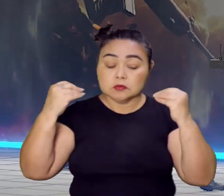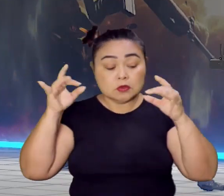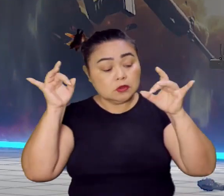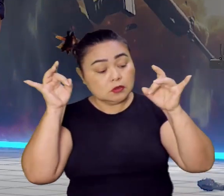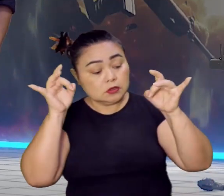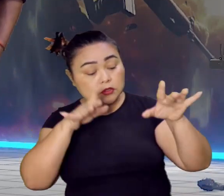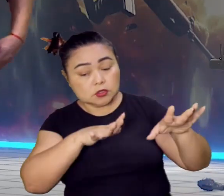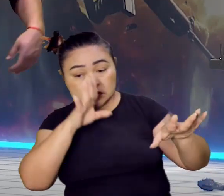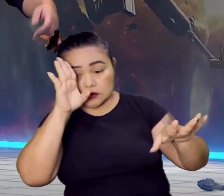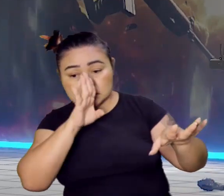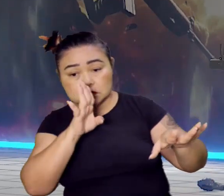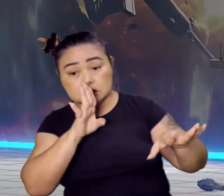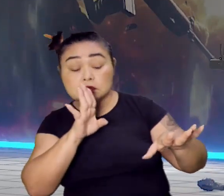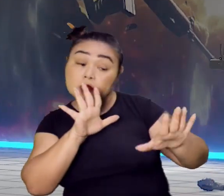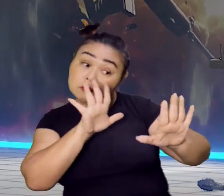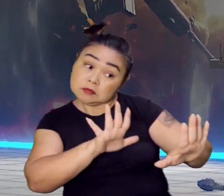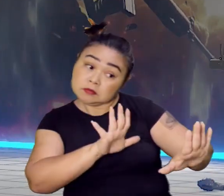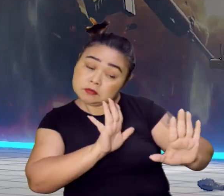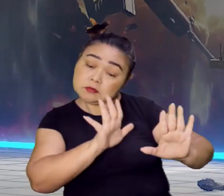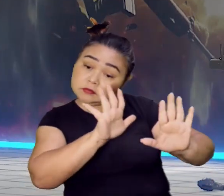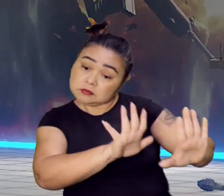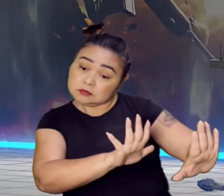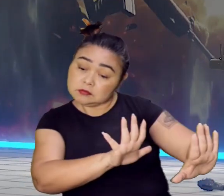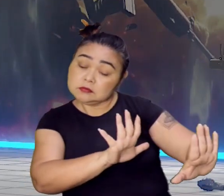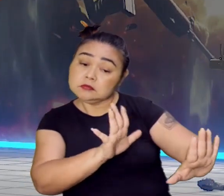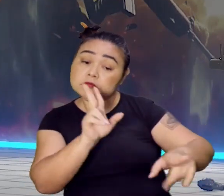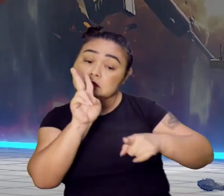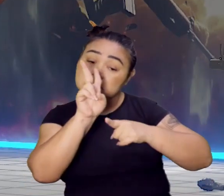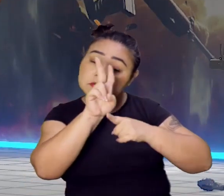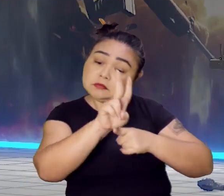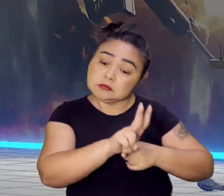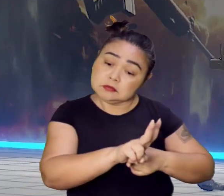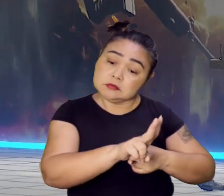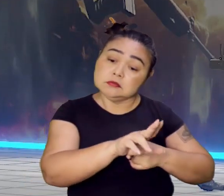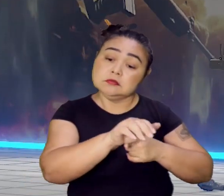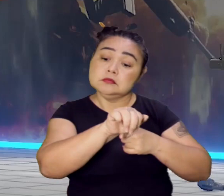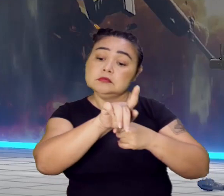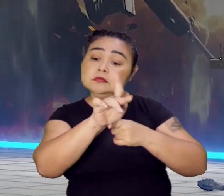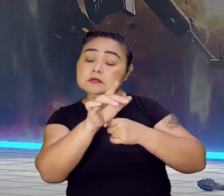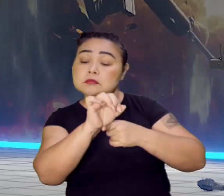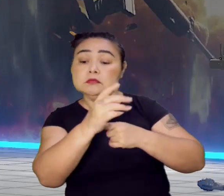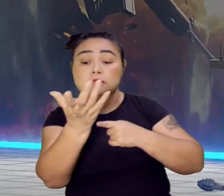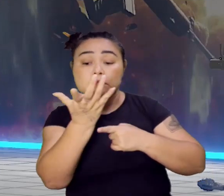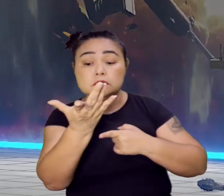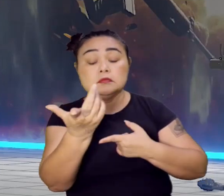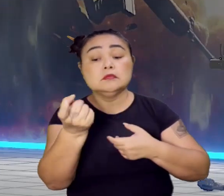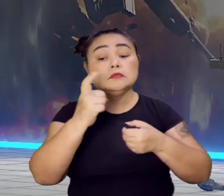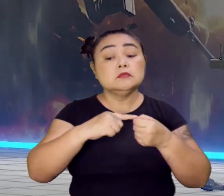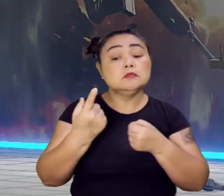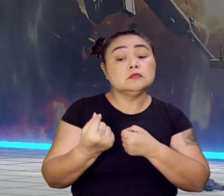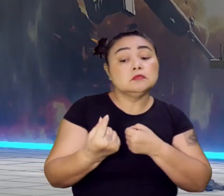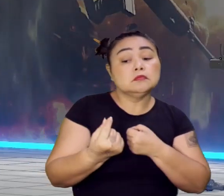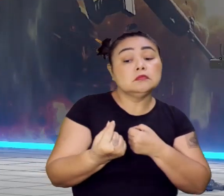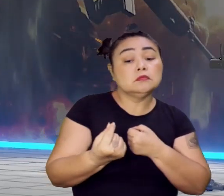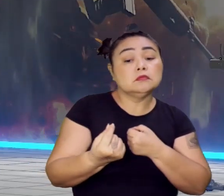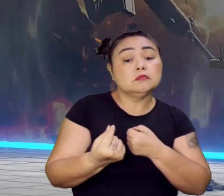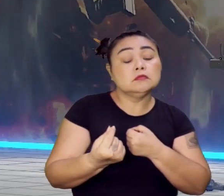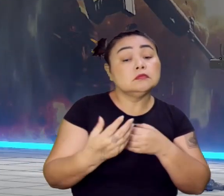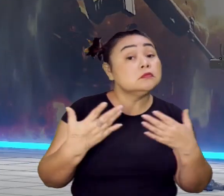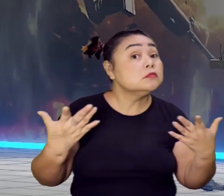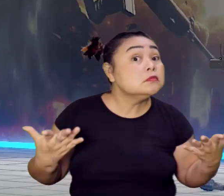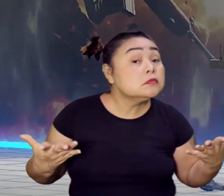Eles disseram, nós vamos deixar, mas nós emprestamos dinheiro para o senhor de engenho, nós queremos nosso dinheiro de volta. E aí,